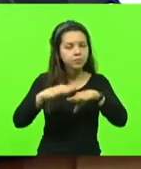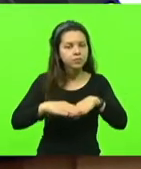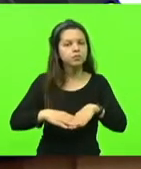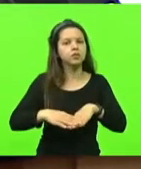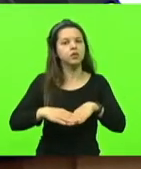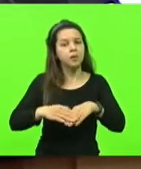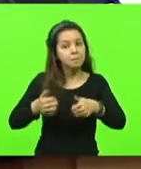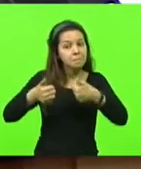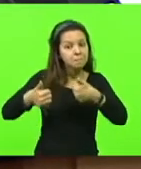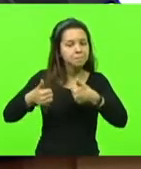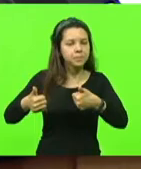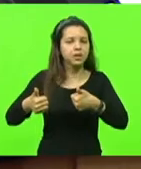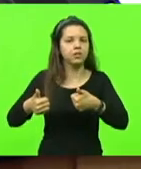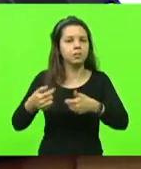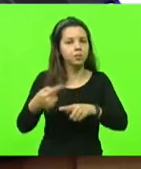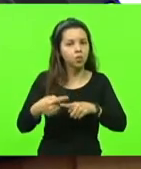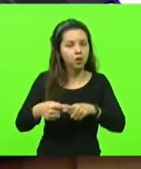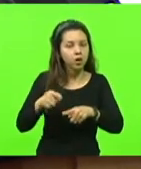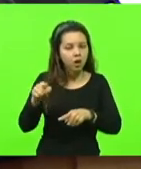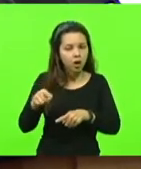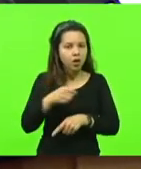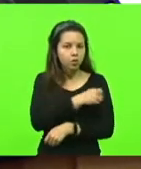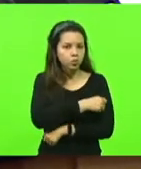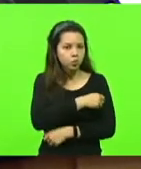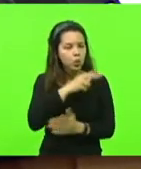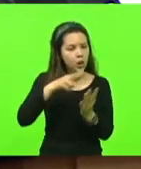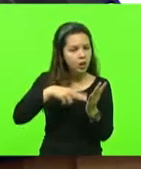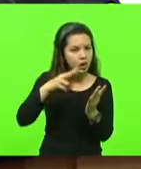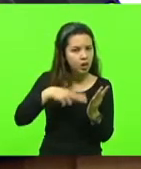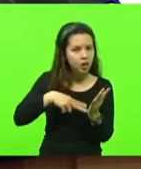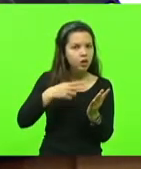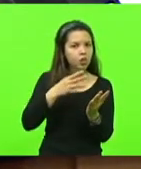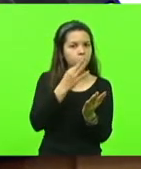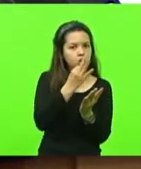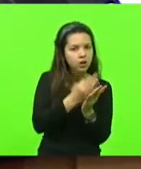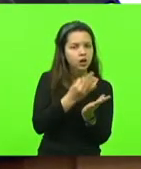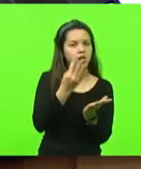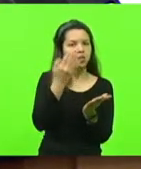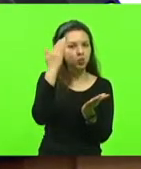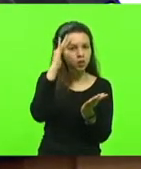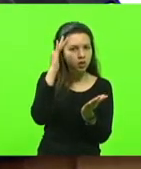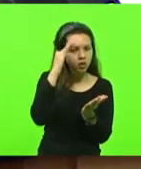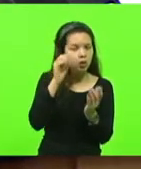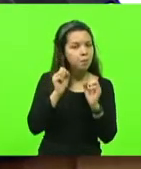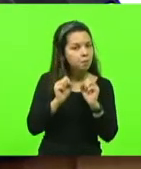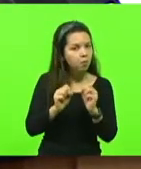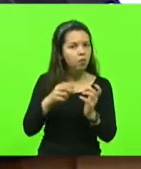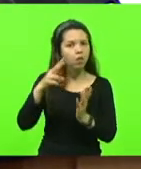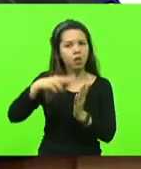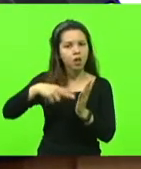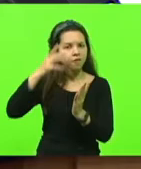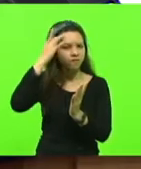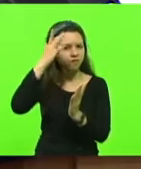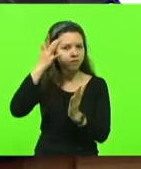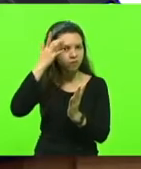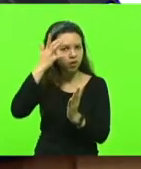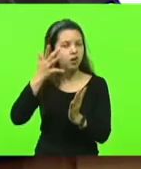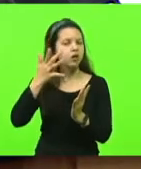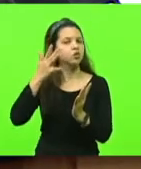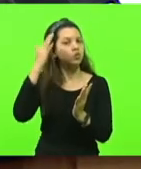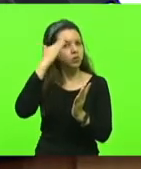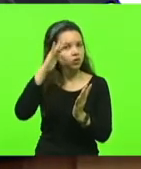Porque um aluno que consegue ler e interpretar um texto pode ler com muito mais facilidade e entender